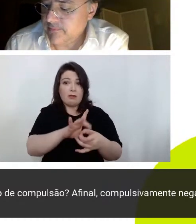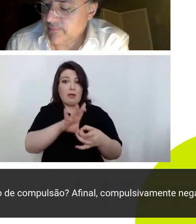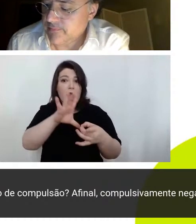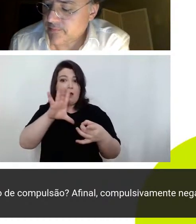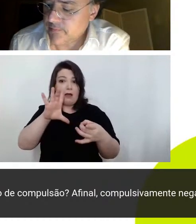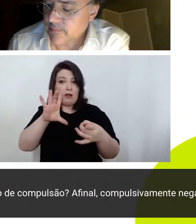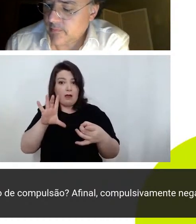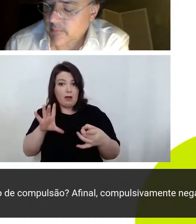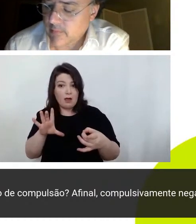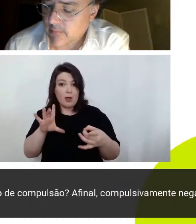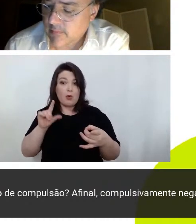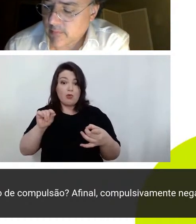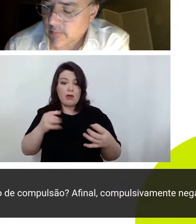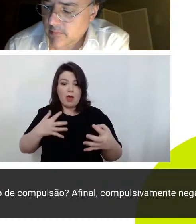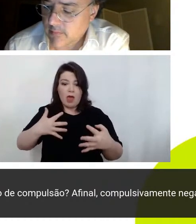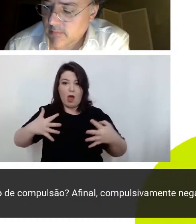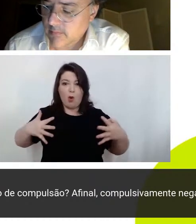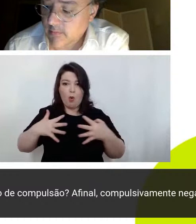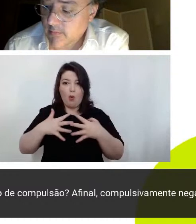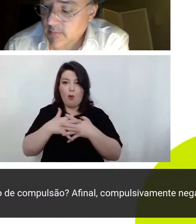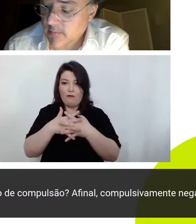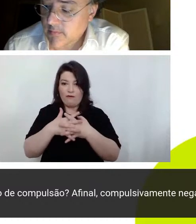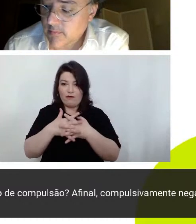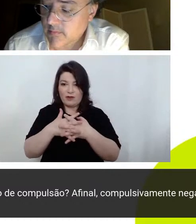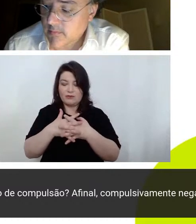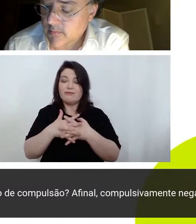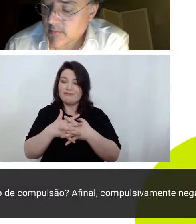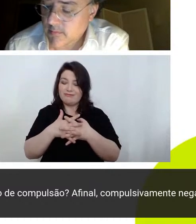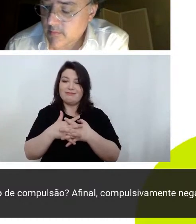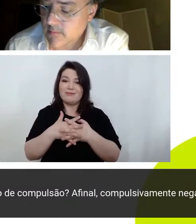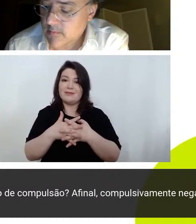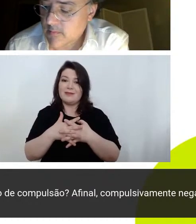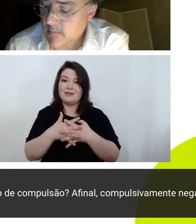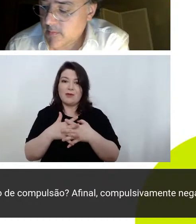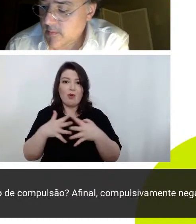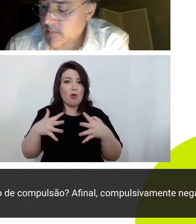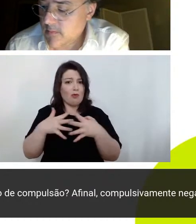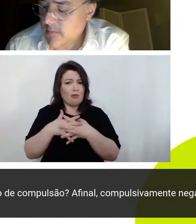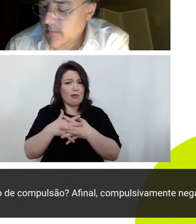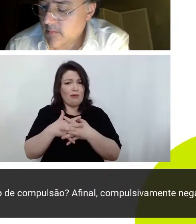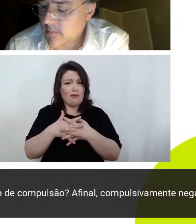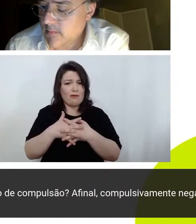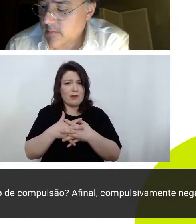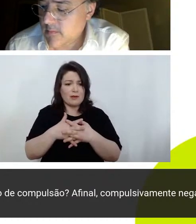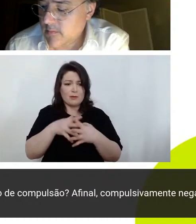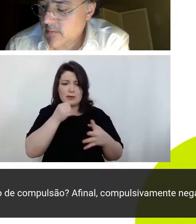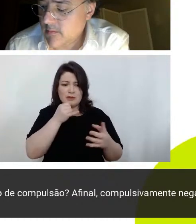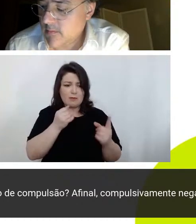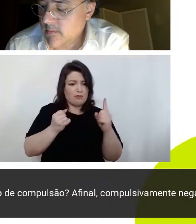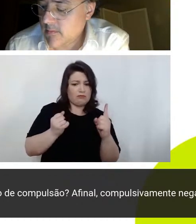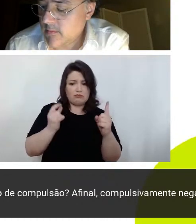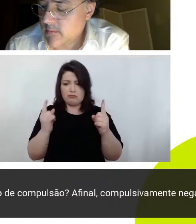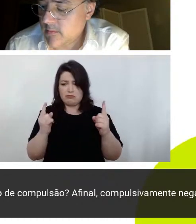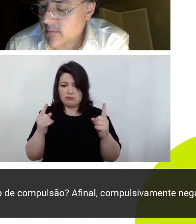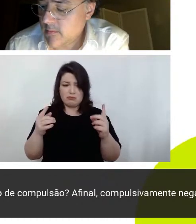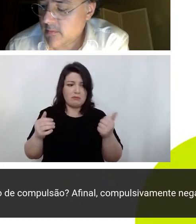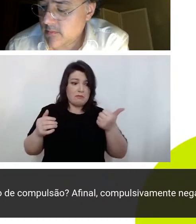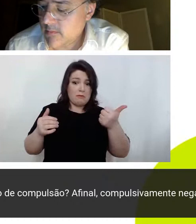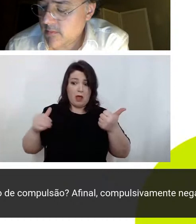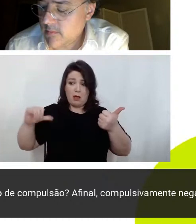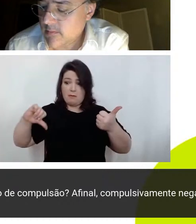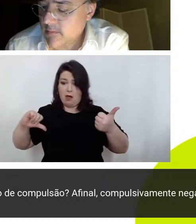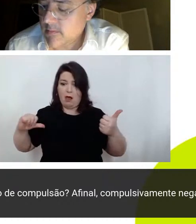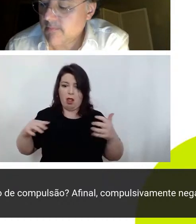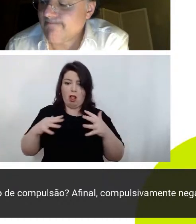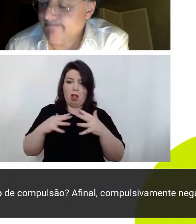do conflito e quando a gente fala do conflito entre duas coisas o bem e o mal